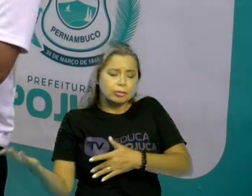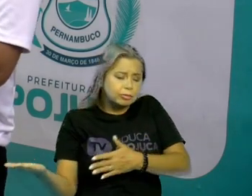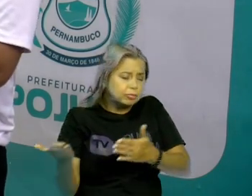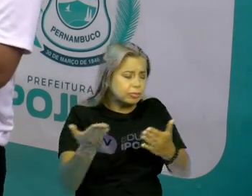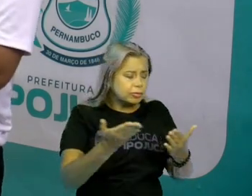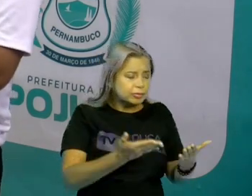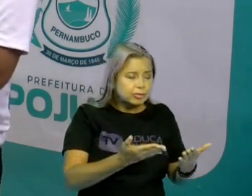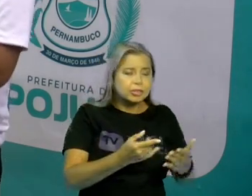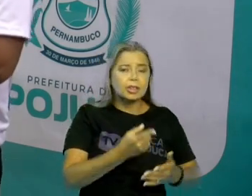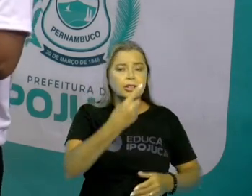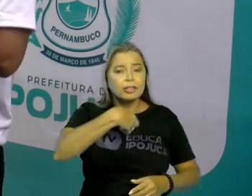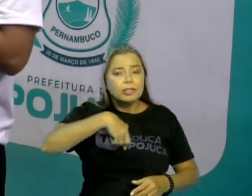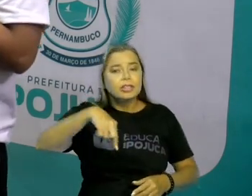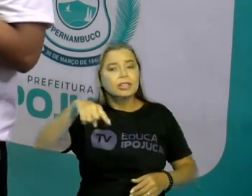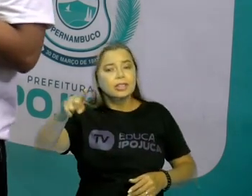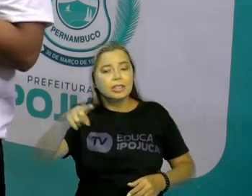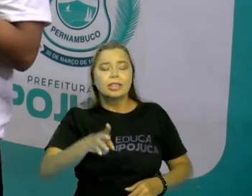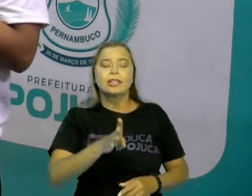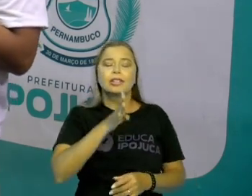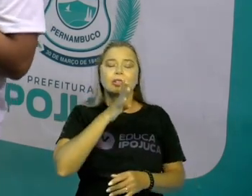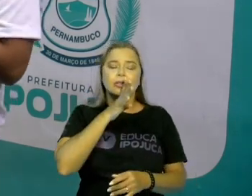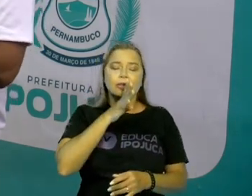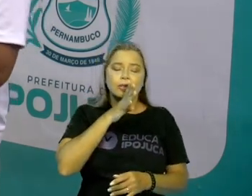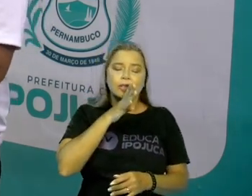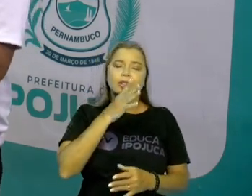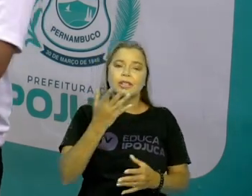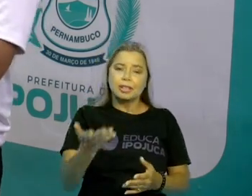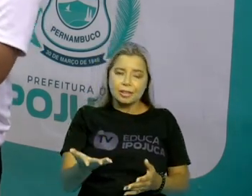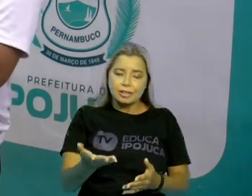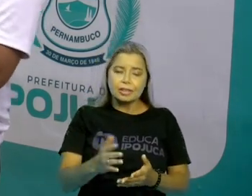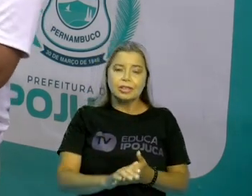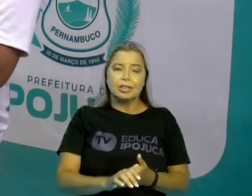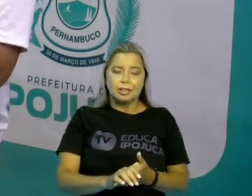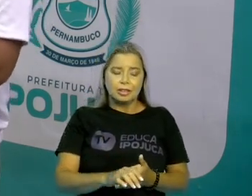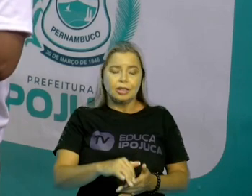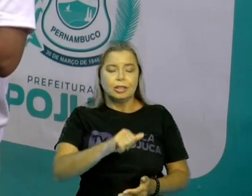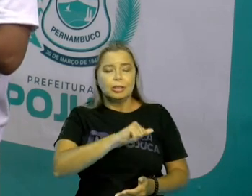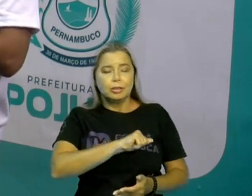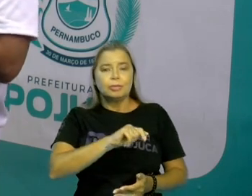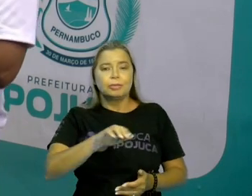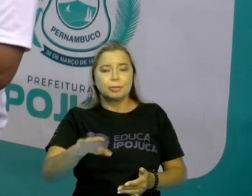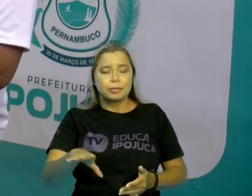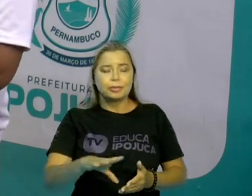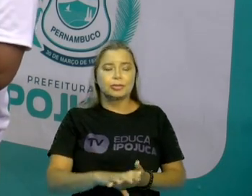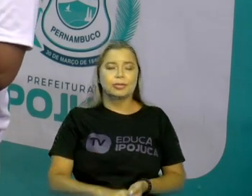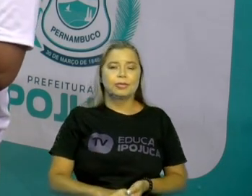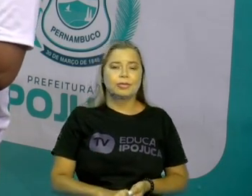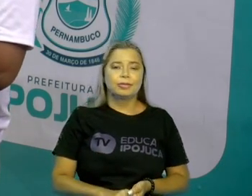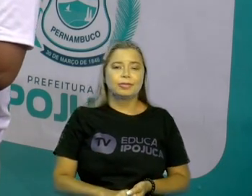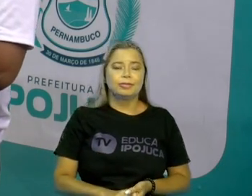conhecer essa maravilha arquitetônica aqui do município de Ipojuca, que é o Convento de Santo Cristo.